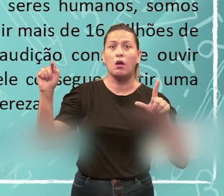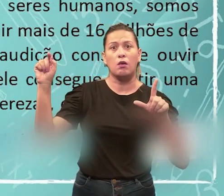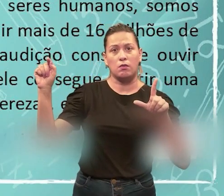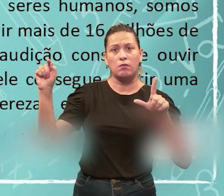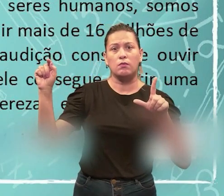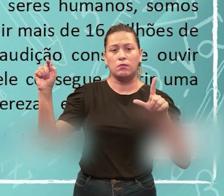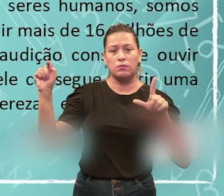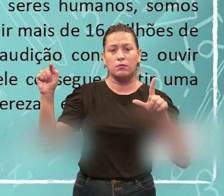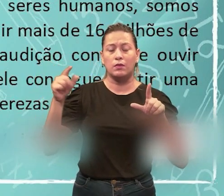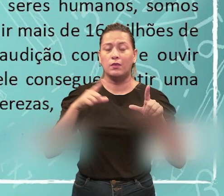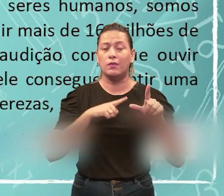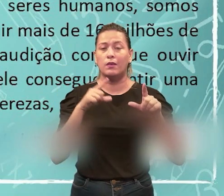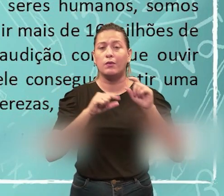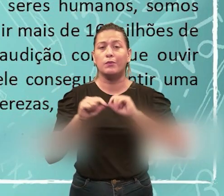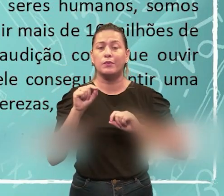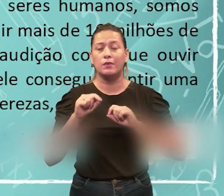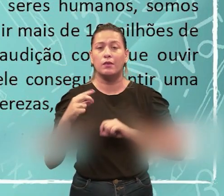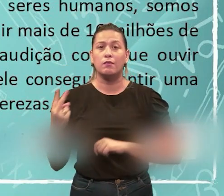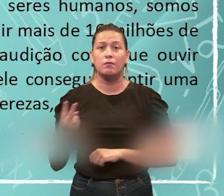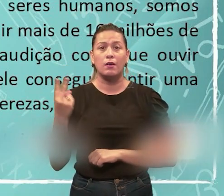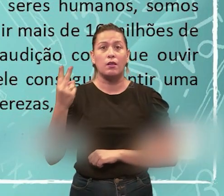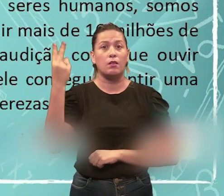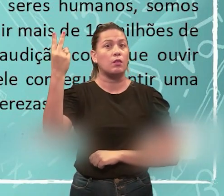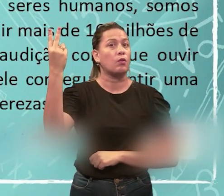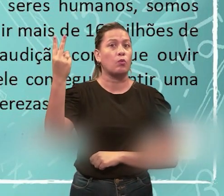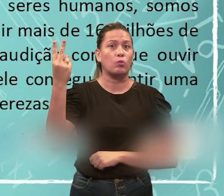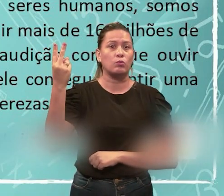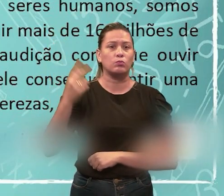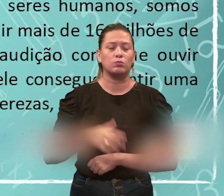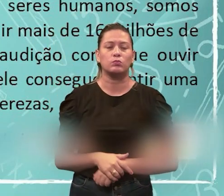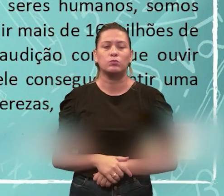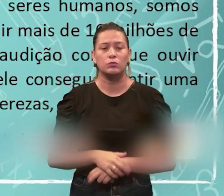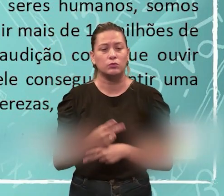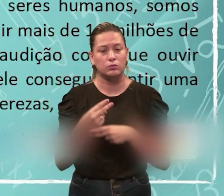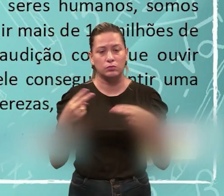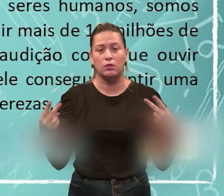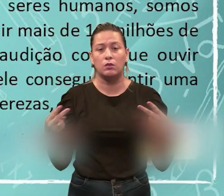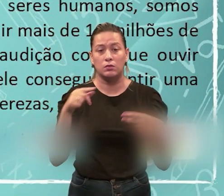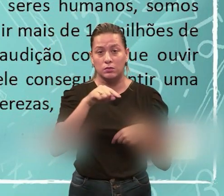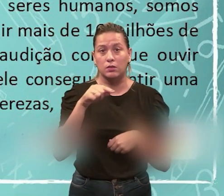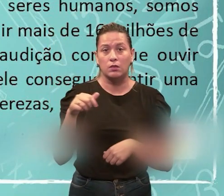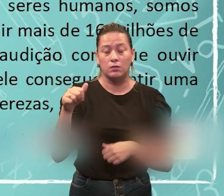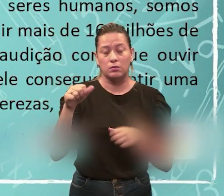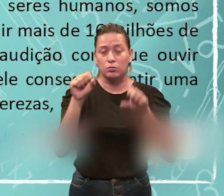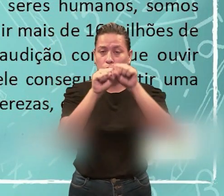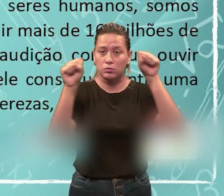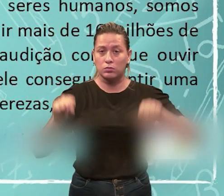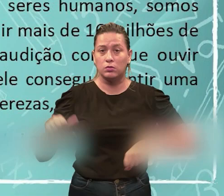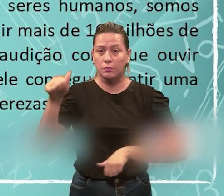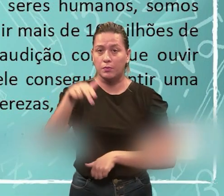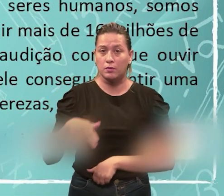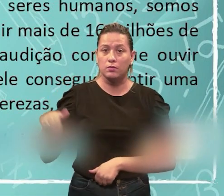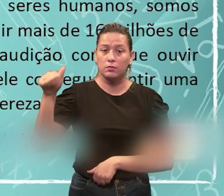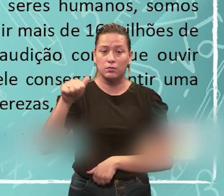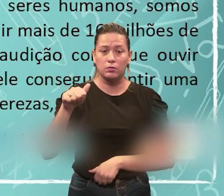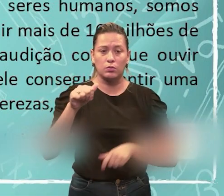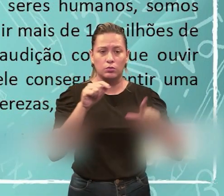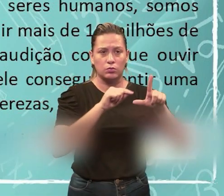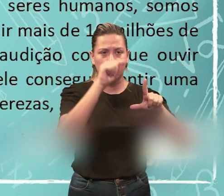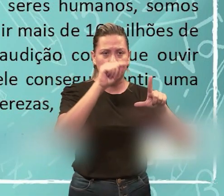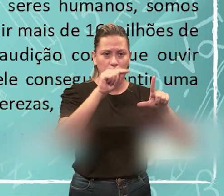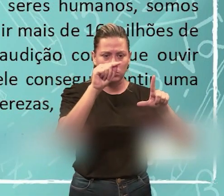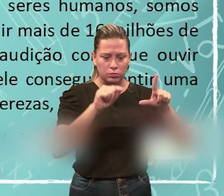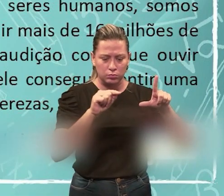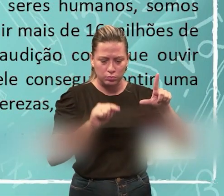têm vários valores. Isso aqui é como se fosse a música, né? No sistema analógico. Então, você vê vários picos para